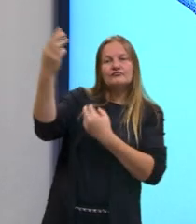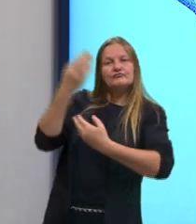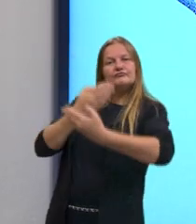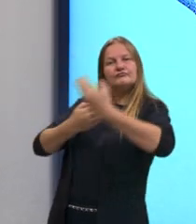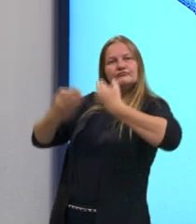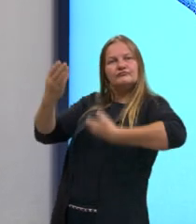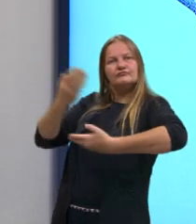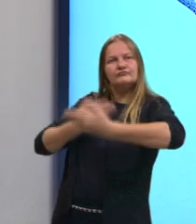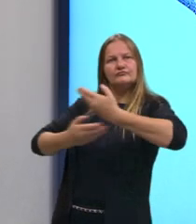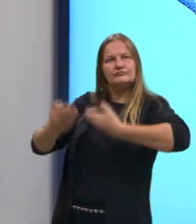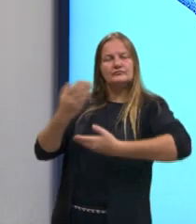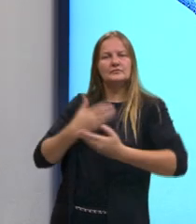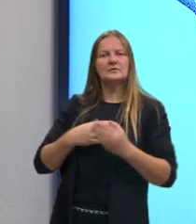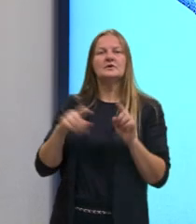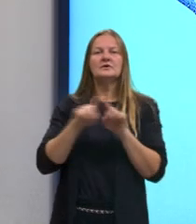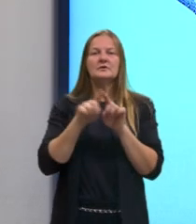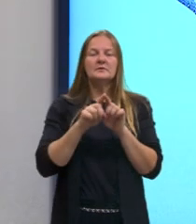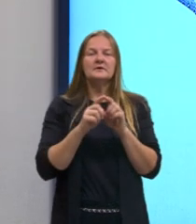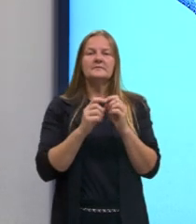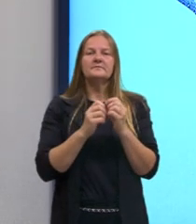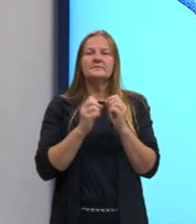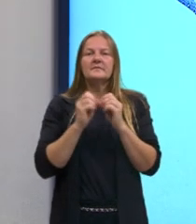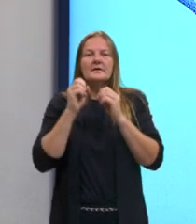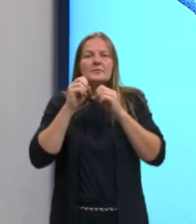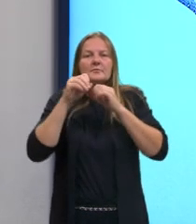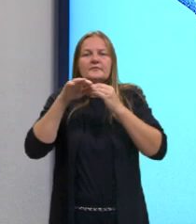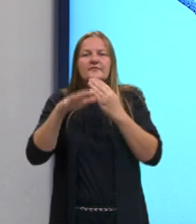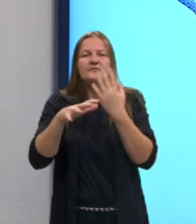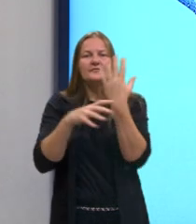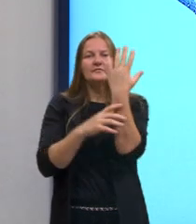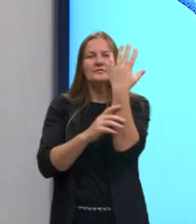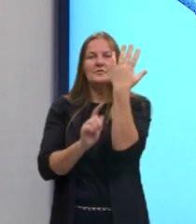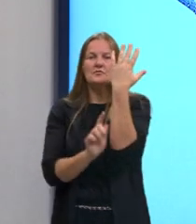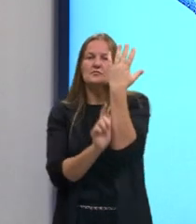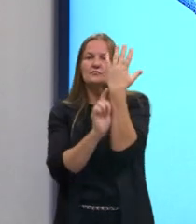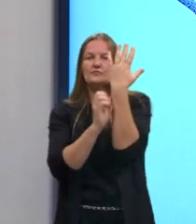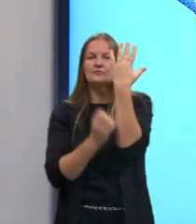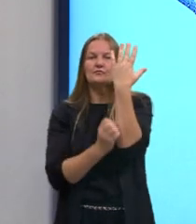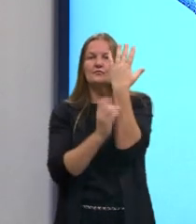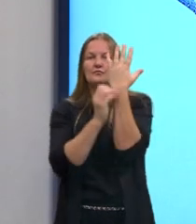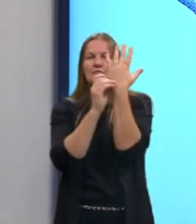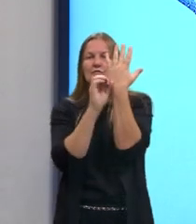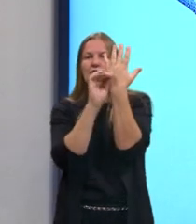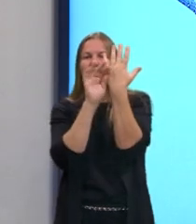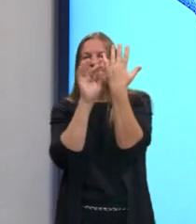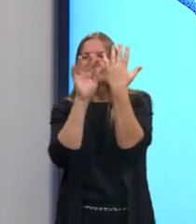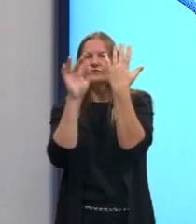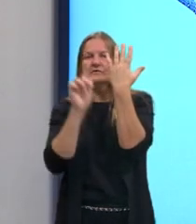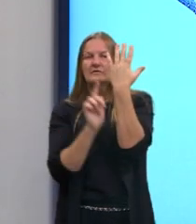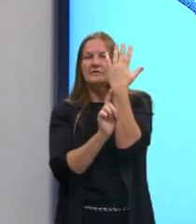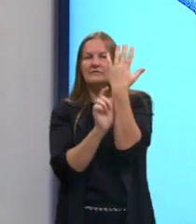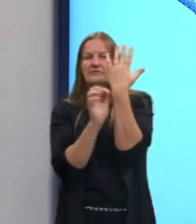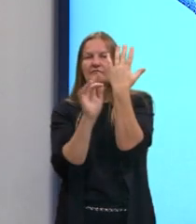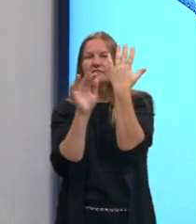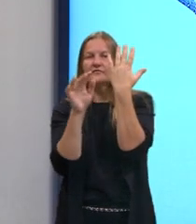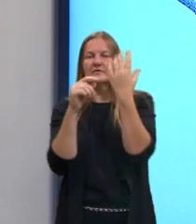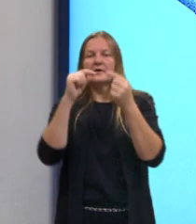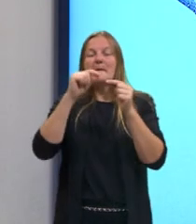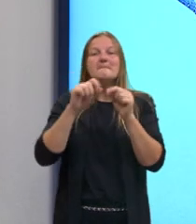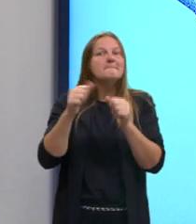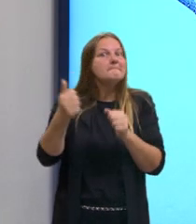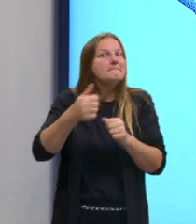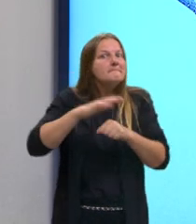pela transpiração da planta. Ela está presente em toda a planta, mas principalmente nas folhas.